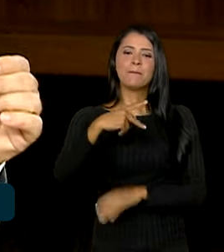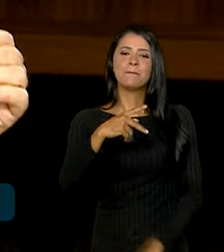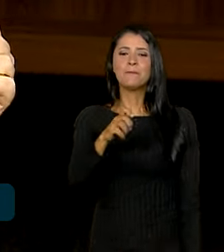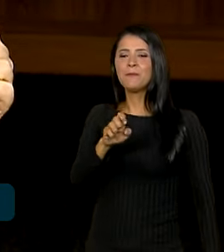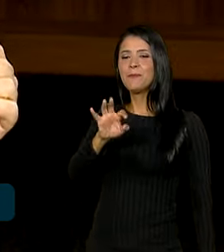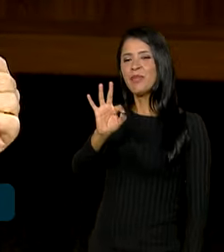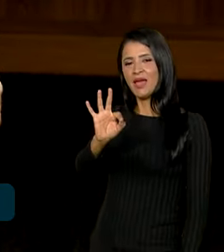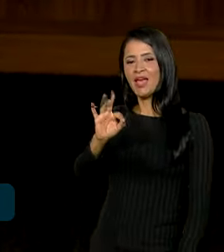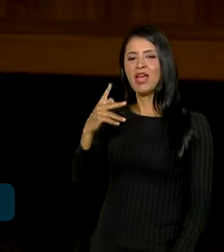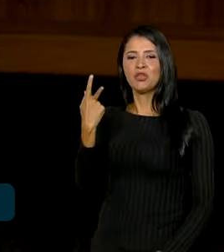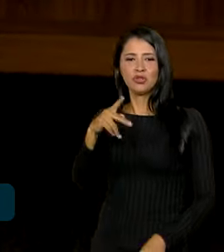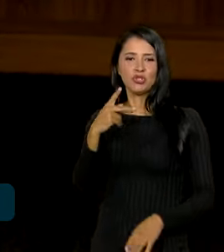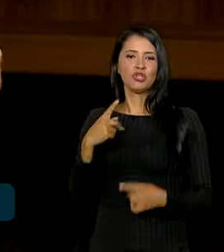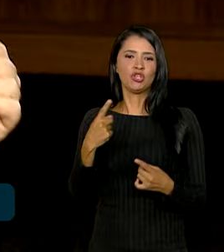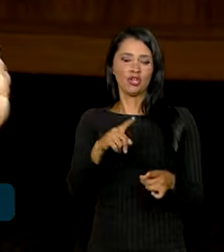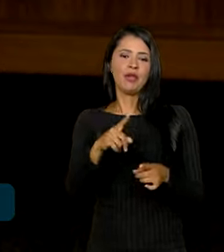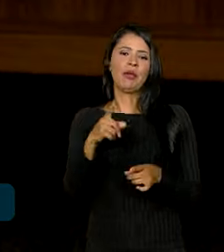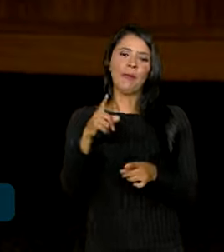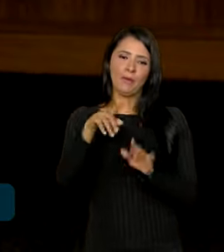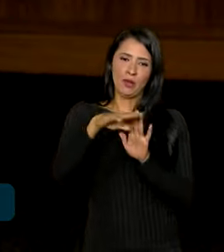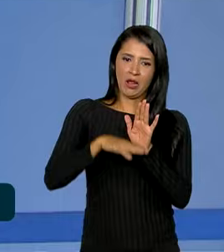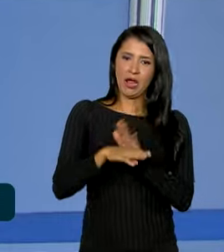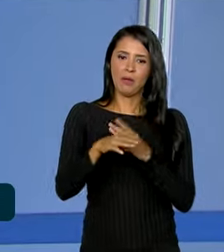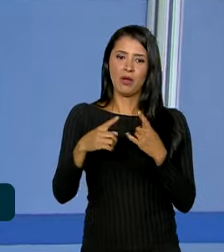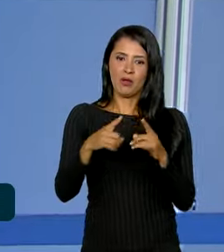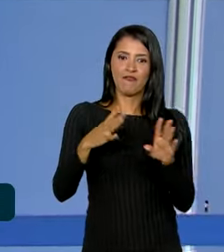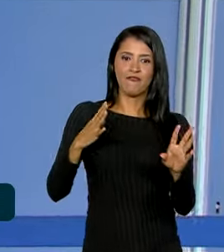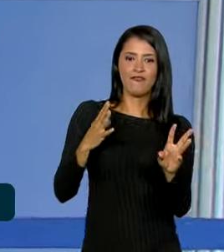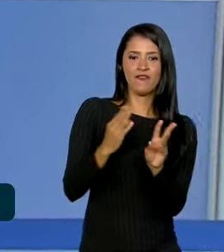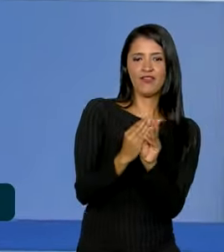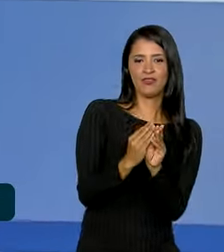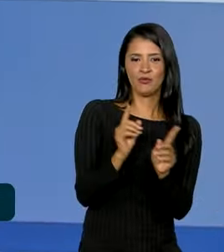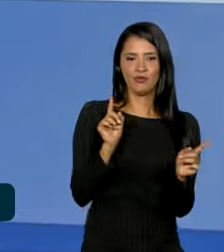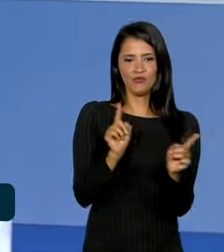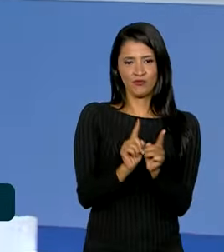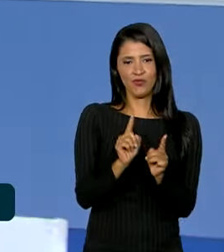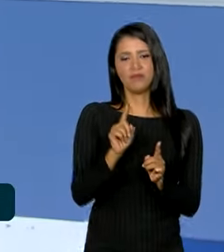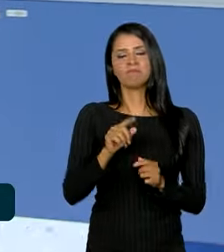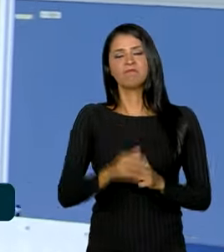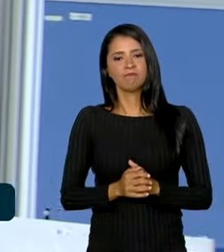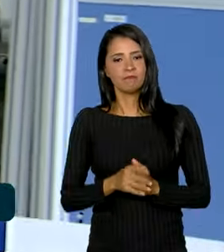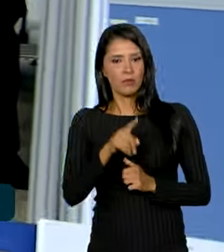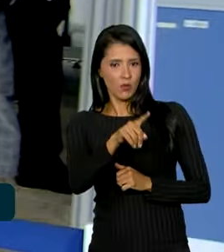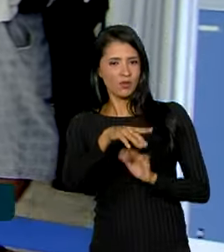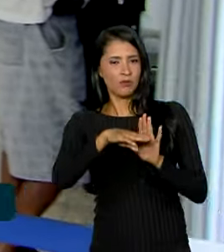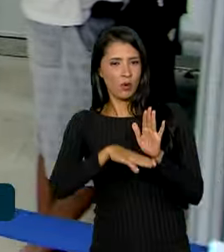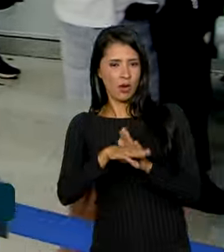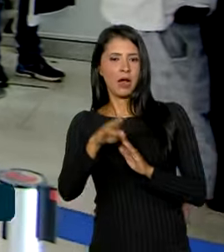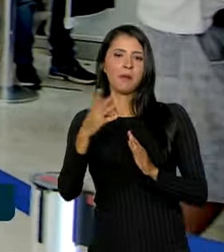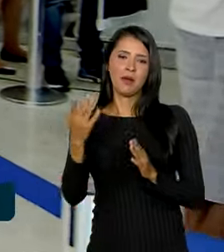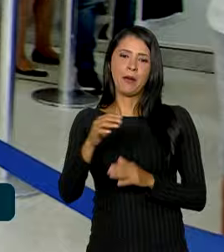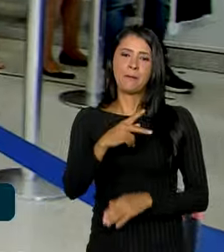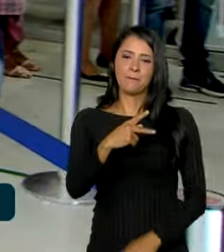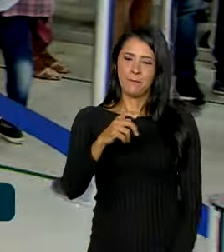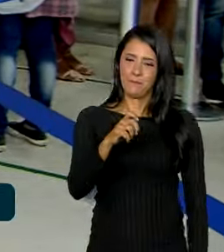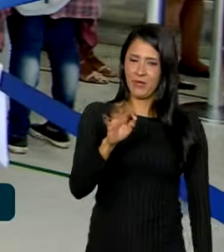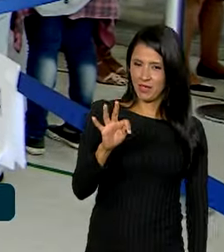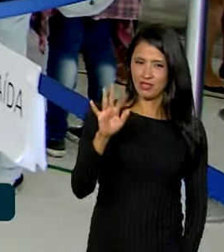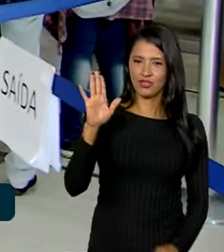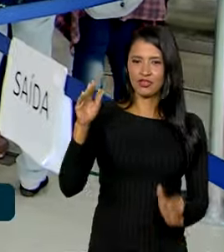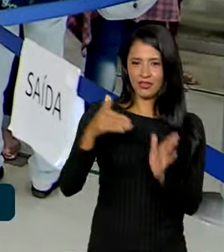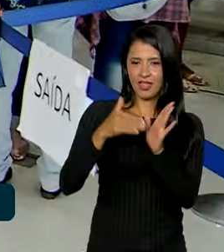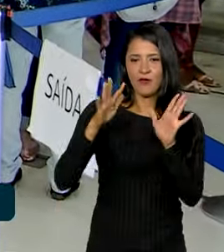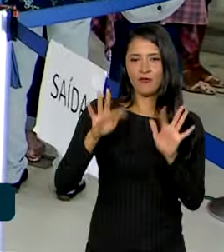Programa de Enfrentamento da Fila, P-E-F. Com este programa de enfrentamento à fila, até o final do ano,